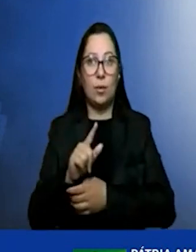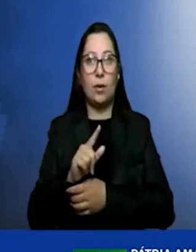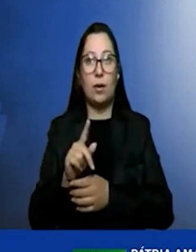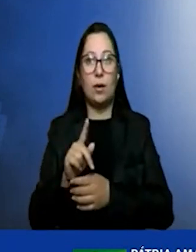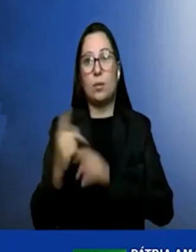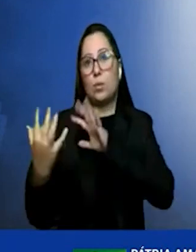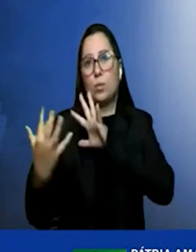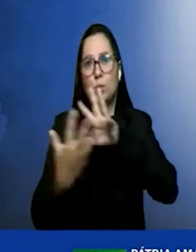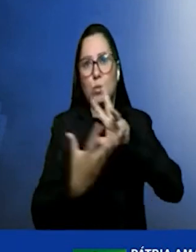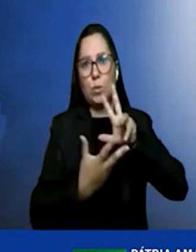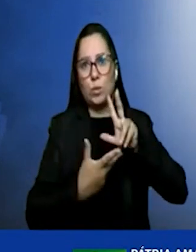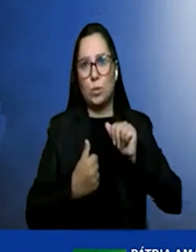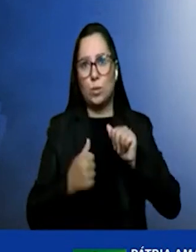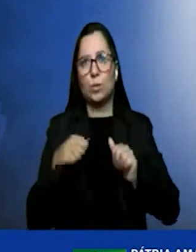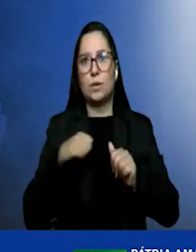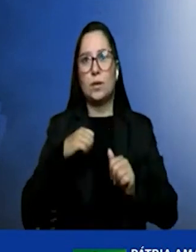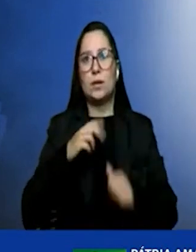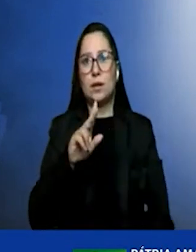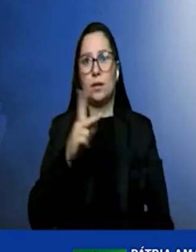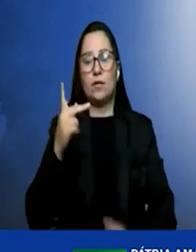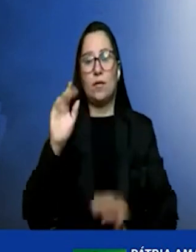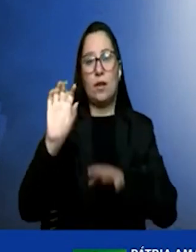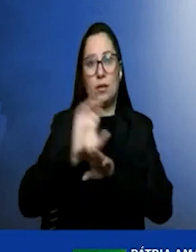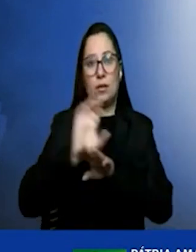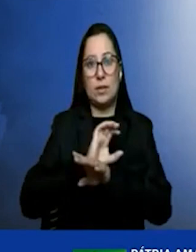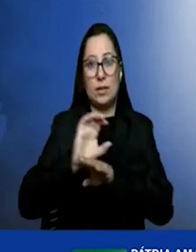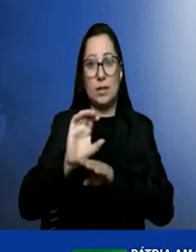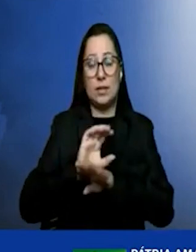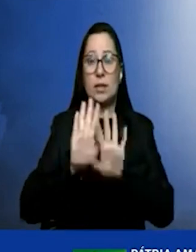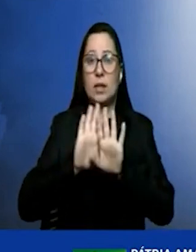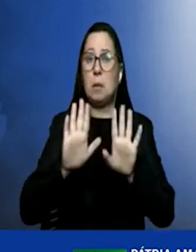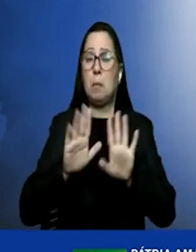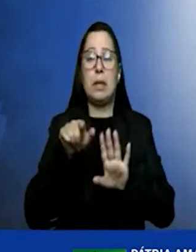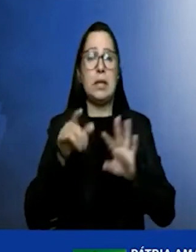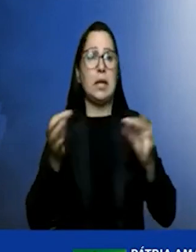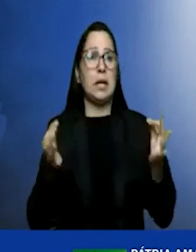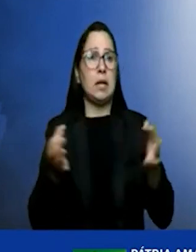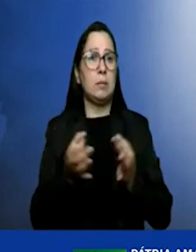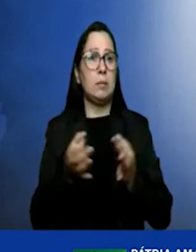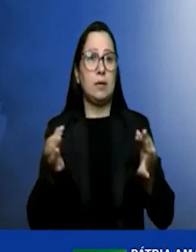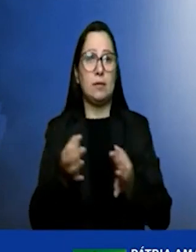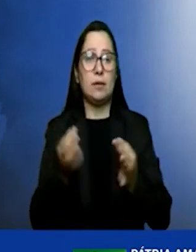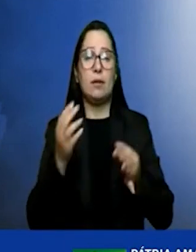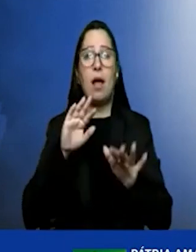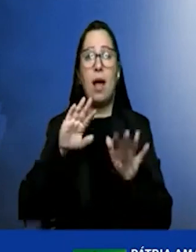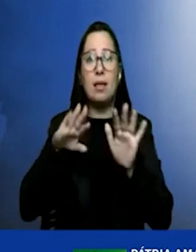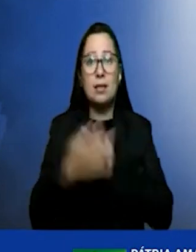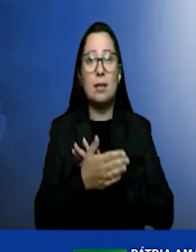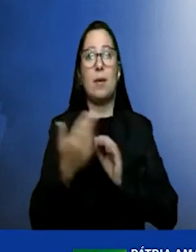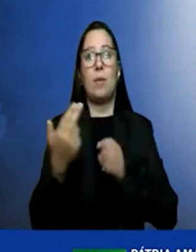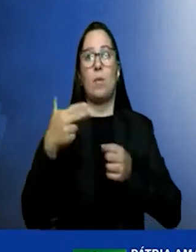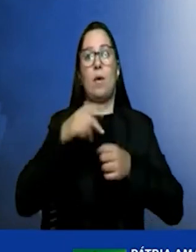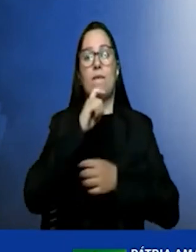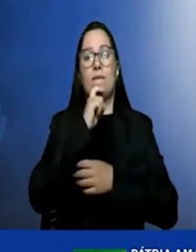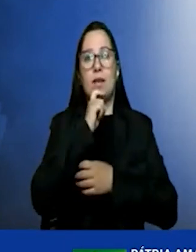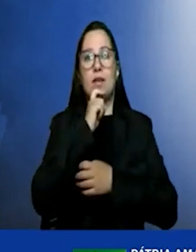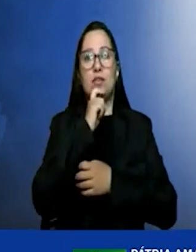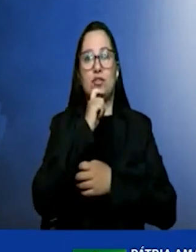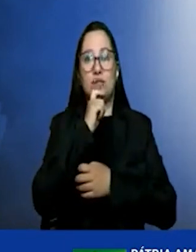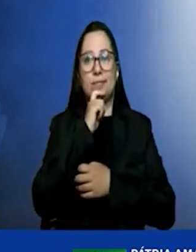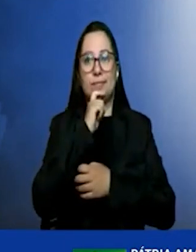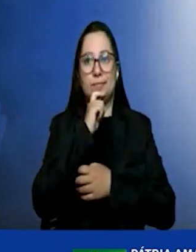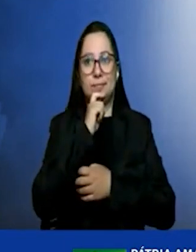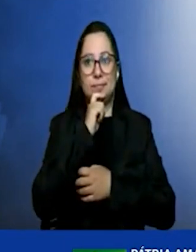a gente chama de hidrogênio cinza, mas ele é perfeitamente e facilmente adaptável para combustível verde. Então, o